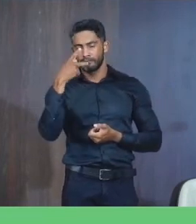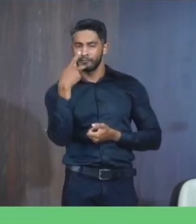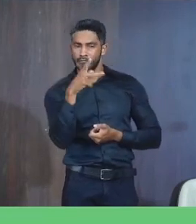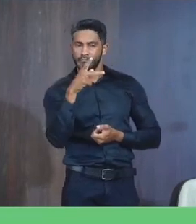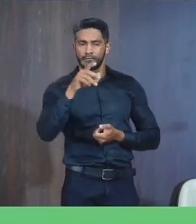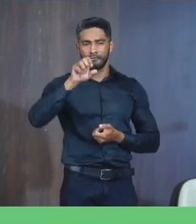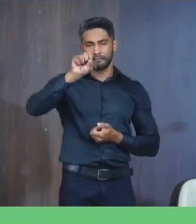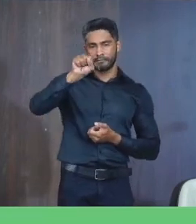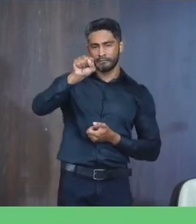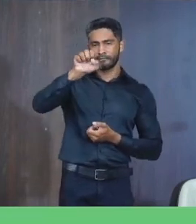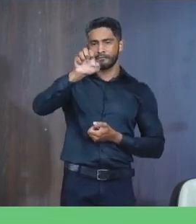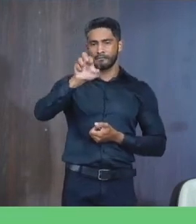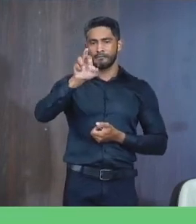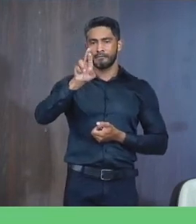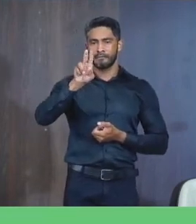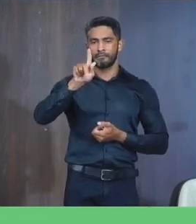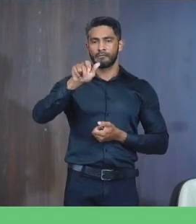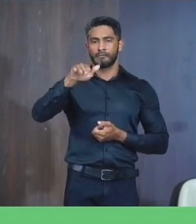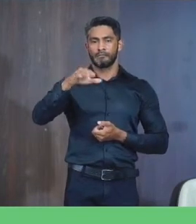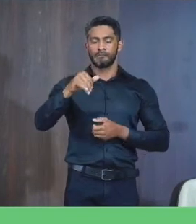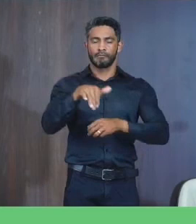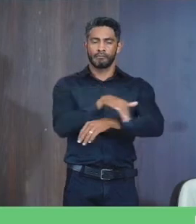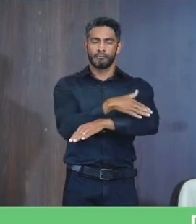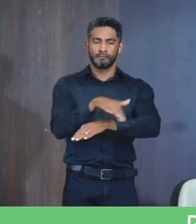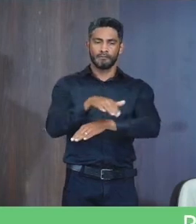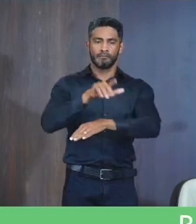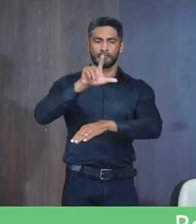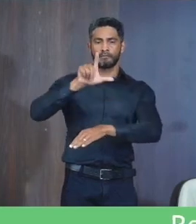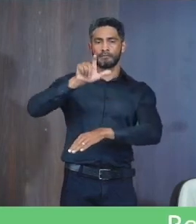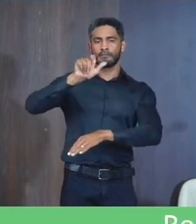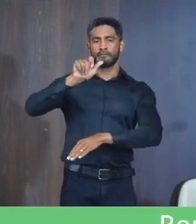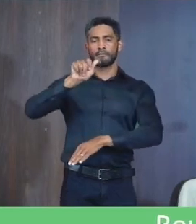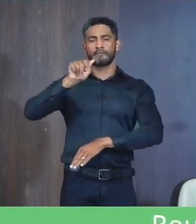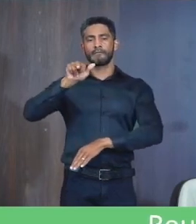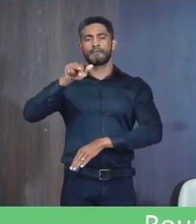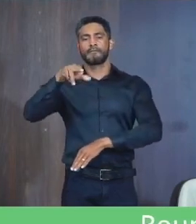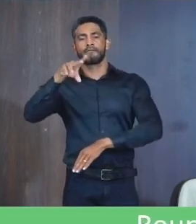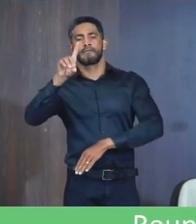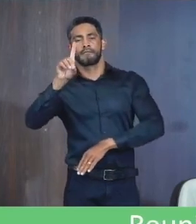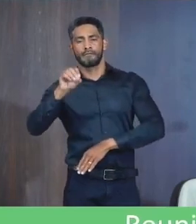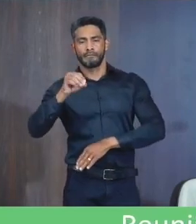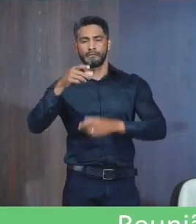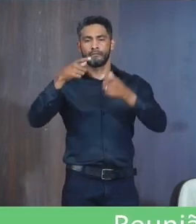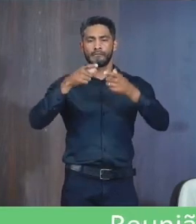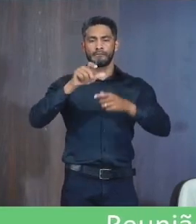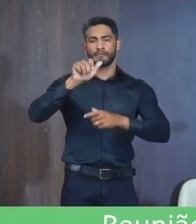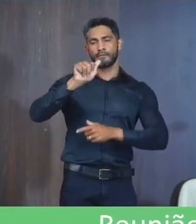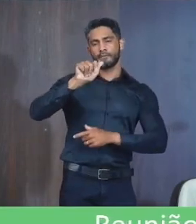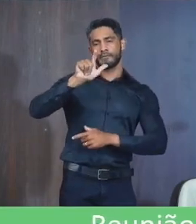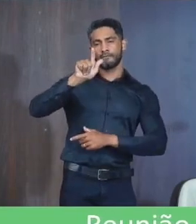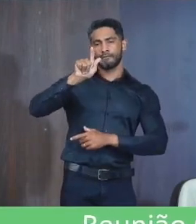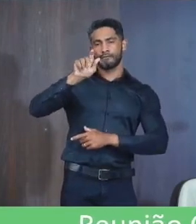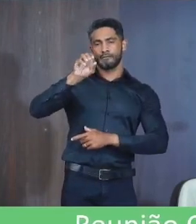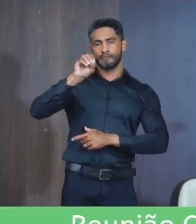senhor Sérgio Aparecido Rodrigues Novaes Na rua Laurindo Fernandes Número 65 No bairro Algodões